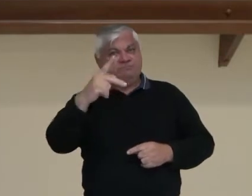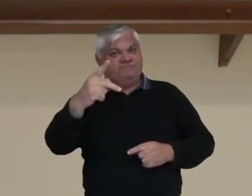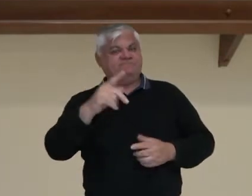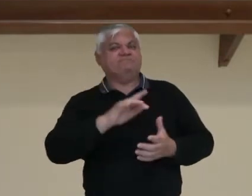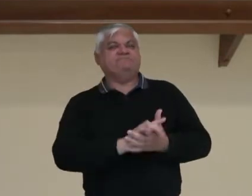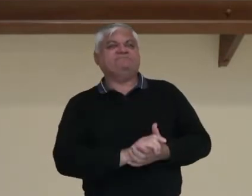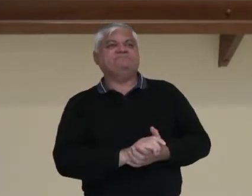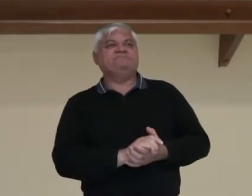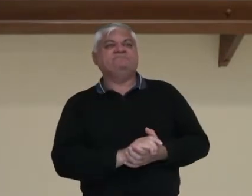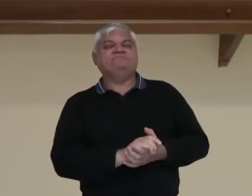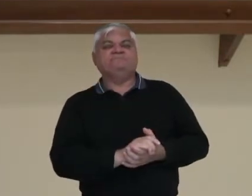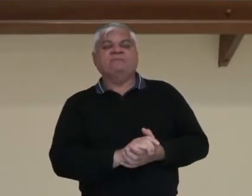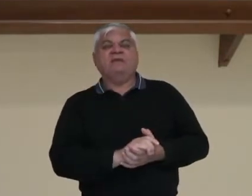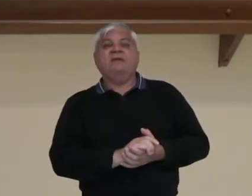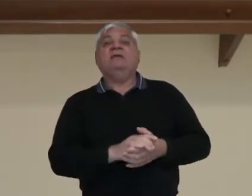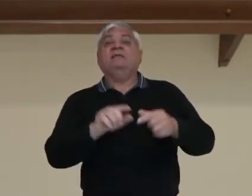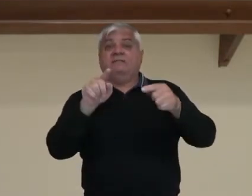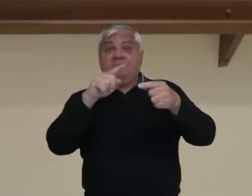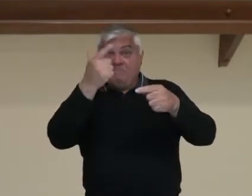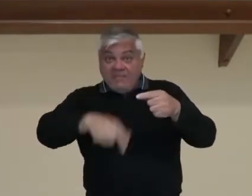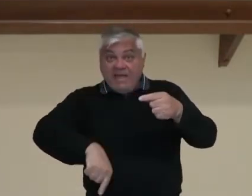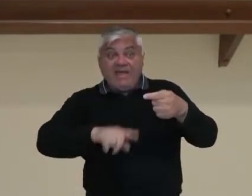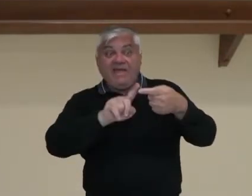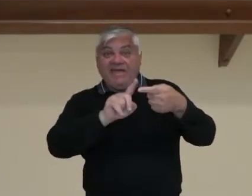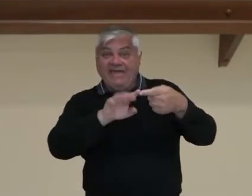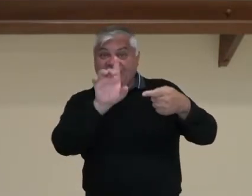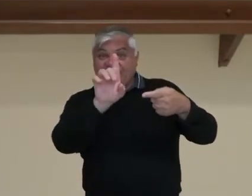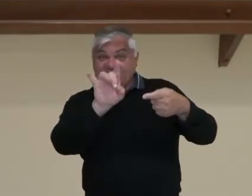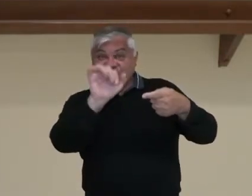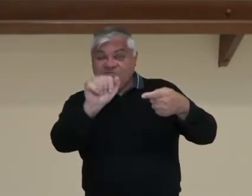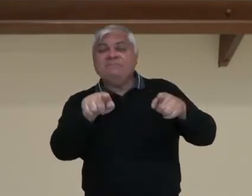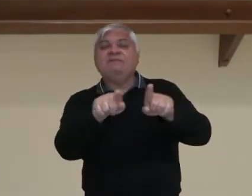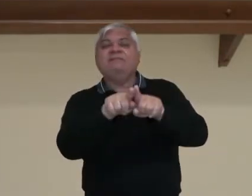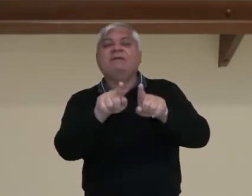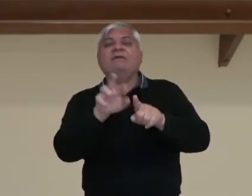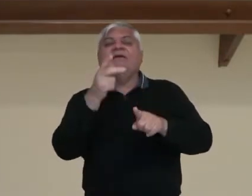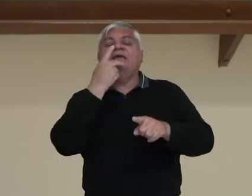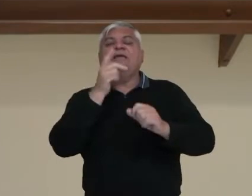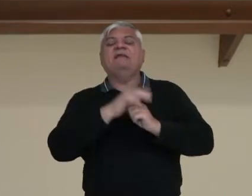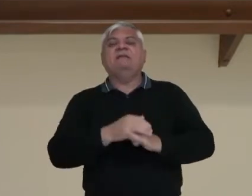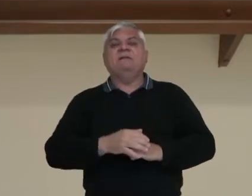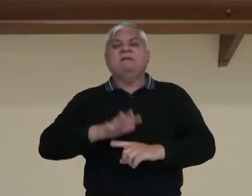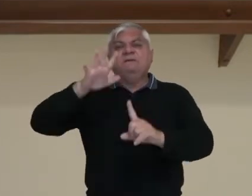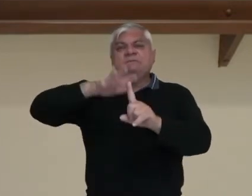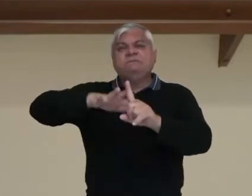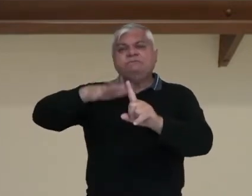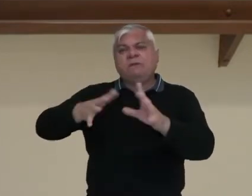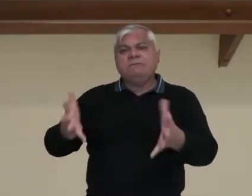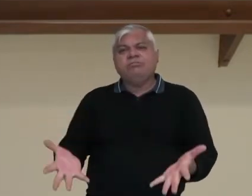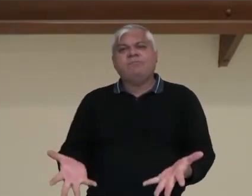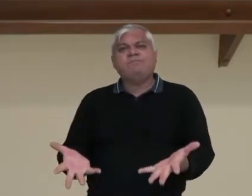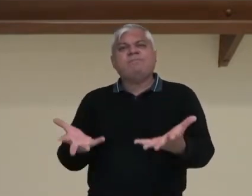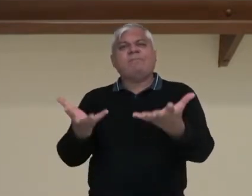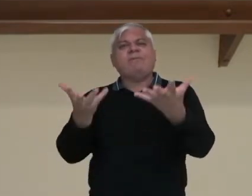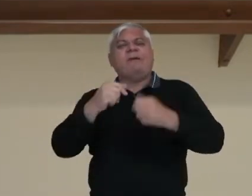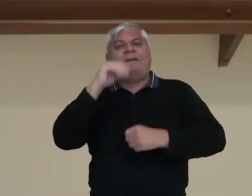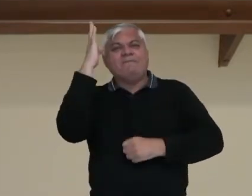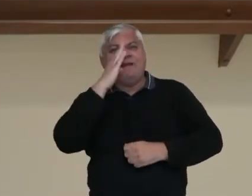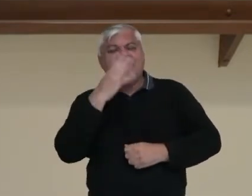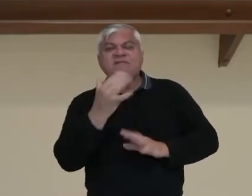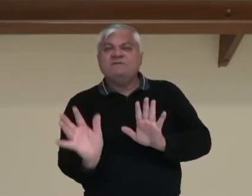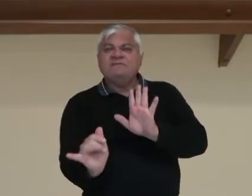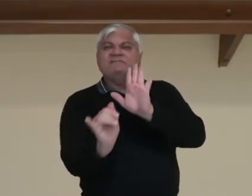Bom, uma outra coisa que o DIP fazia era a ideia de se exaltação do Brasil, da ideia da